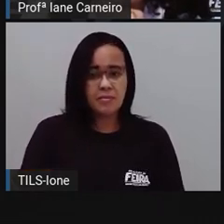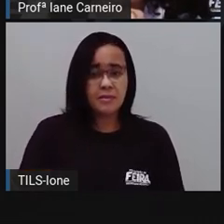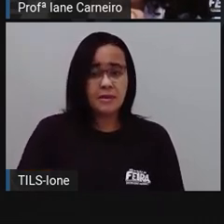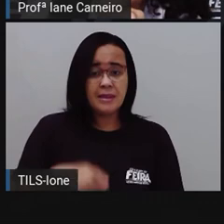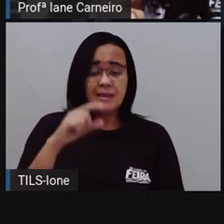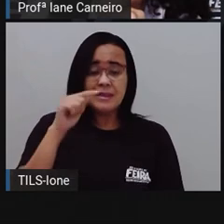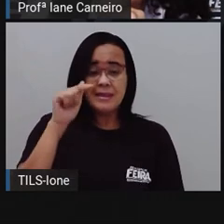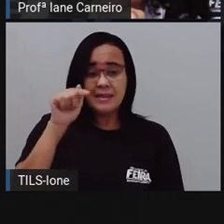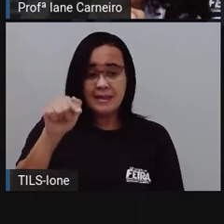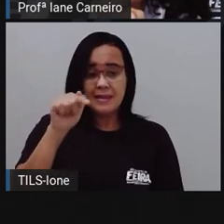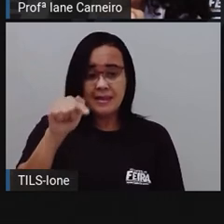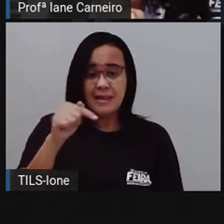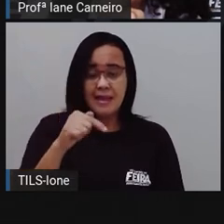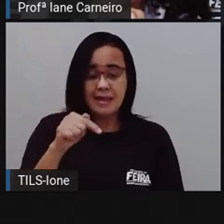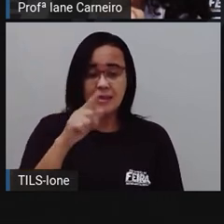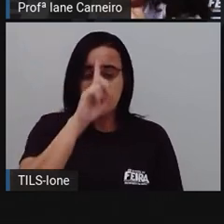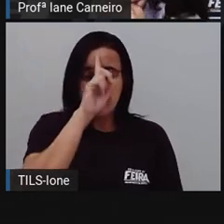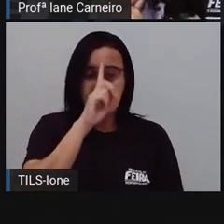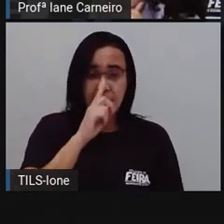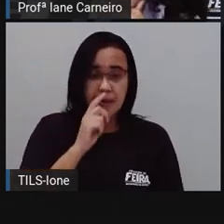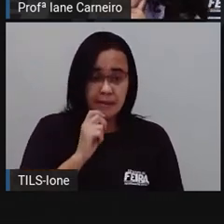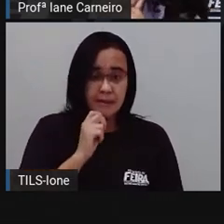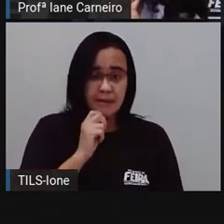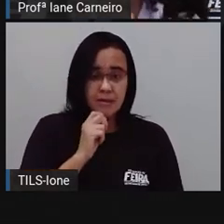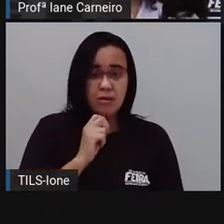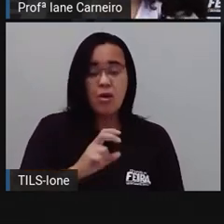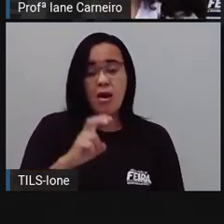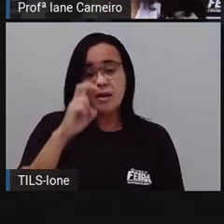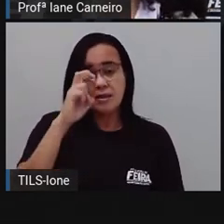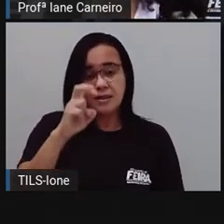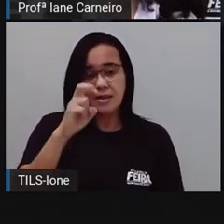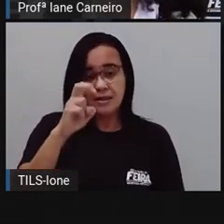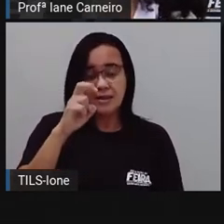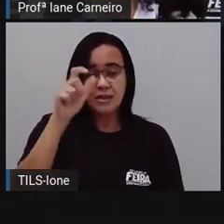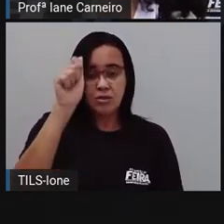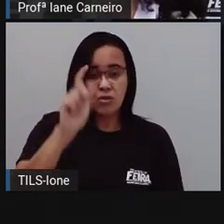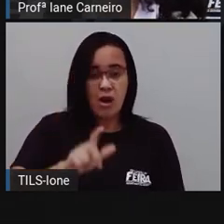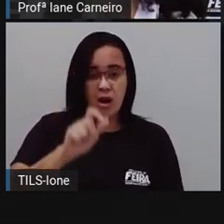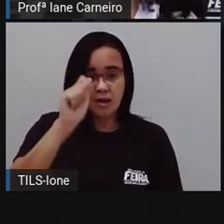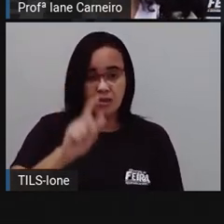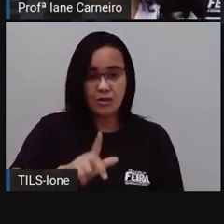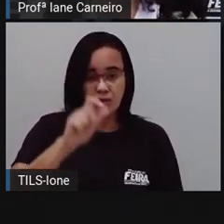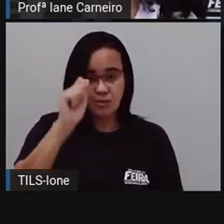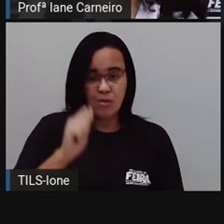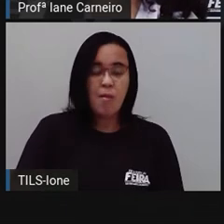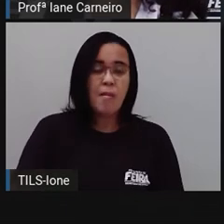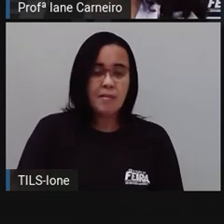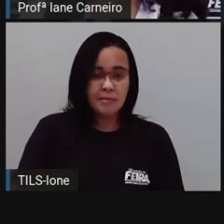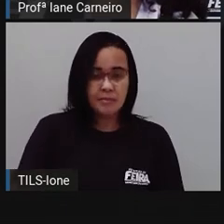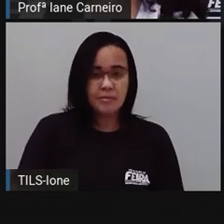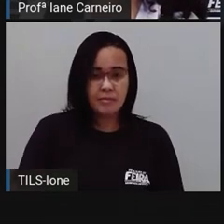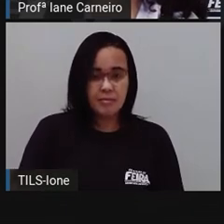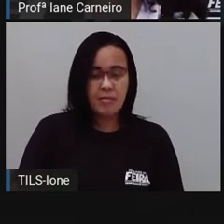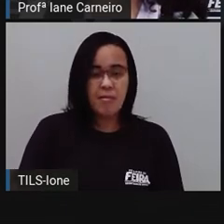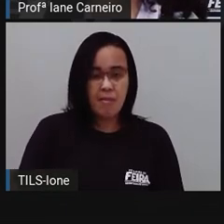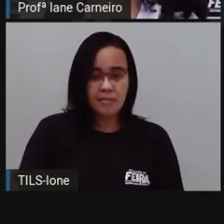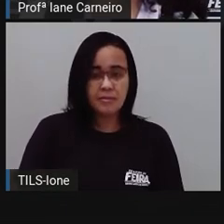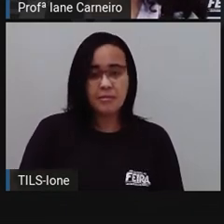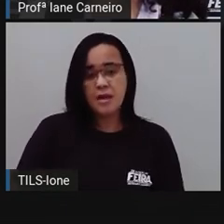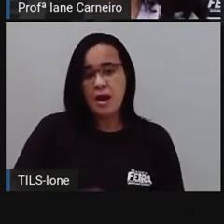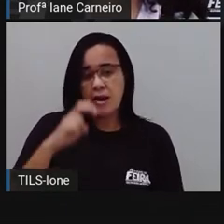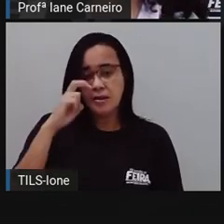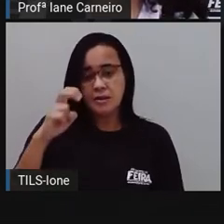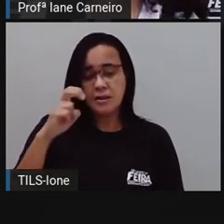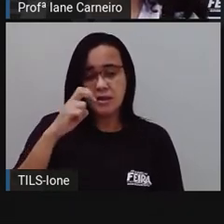canários e cinco azulões. Certo? Então, a gente vai colocar aqui, ó. Cinco gralhas, sete canários,